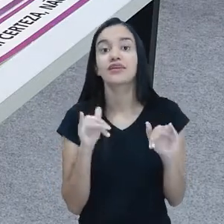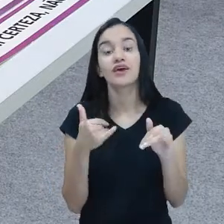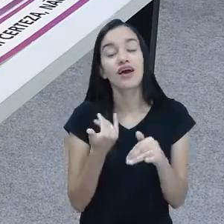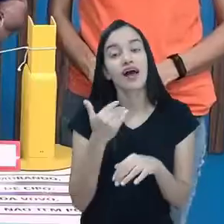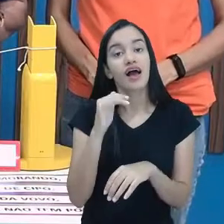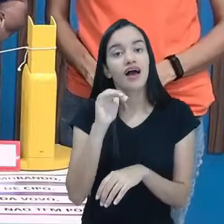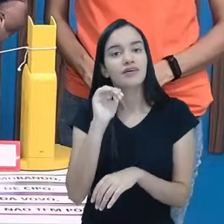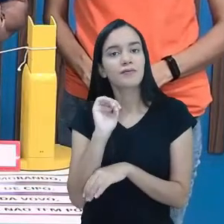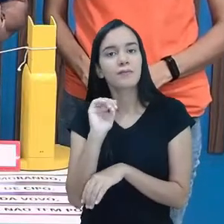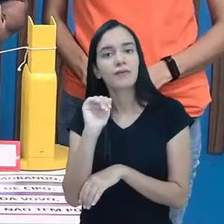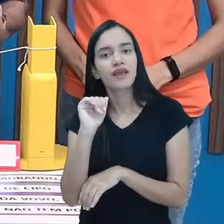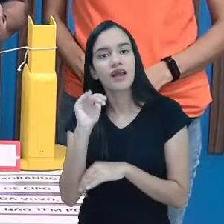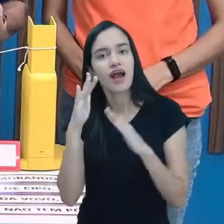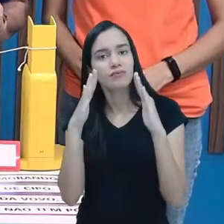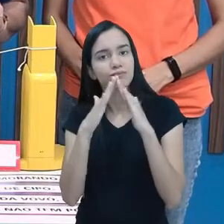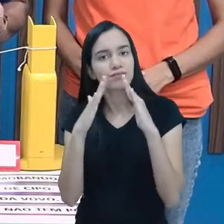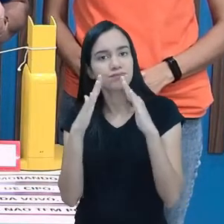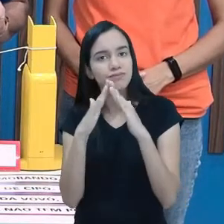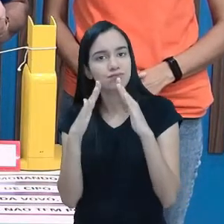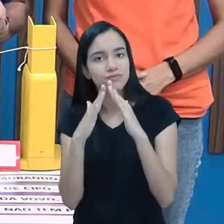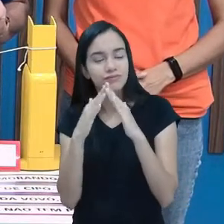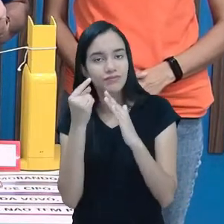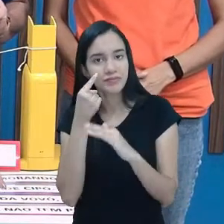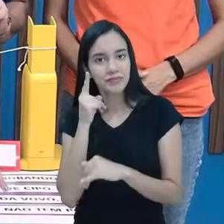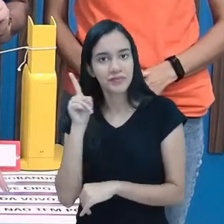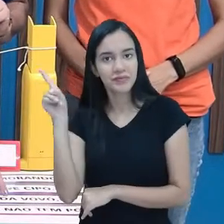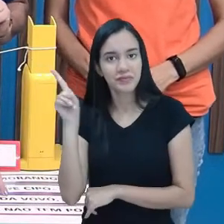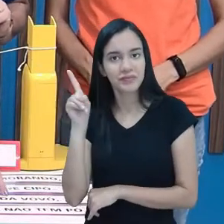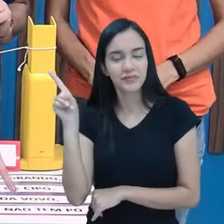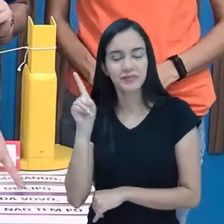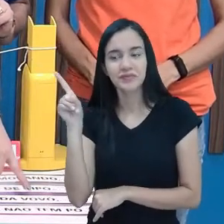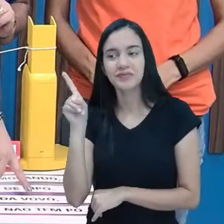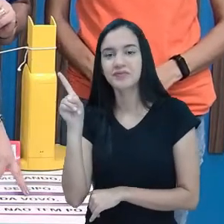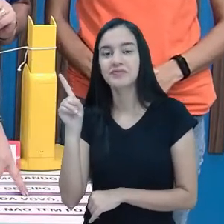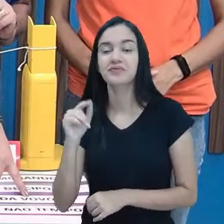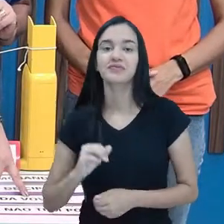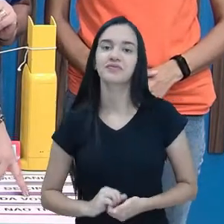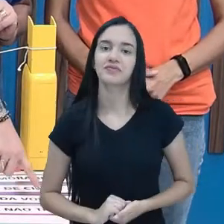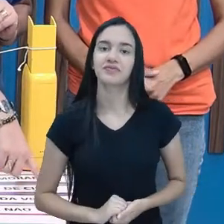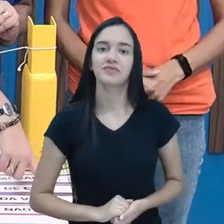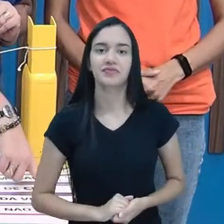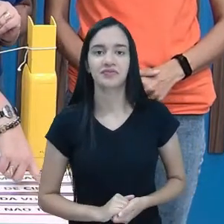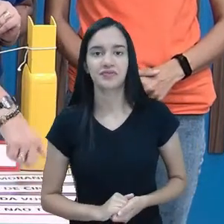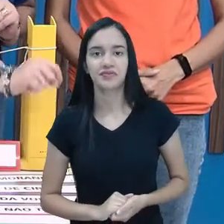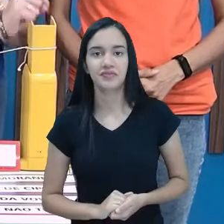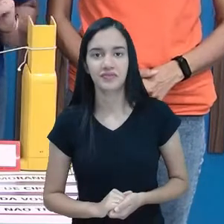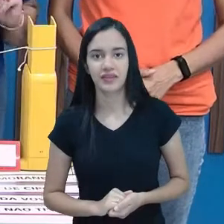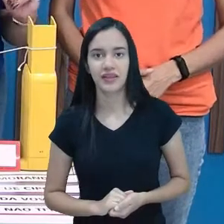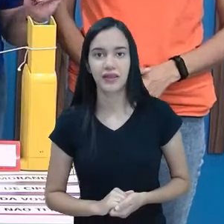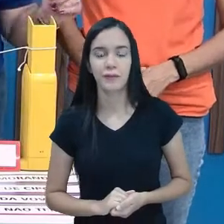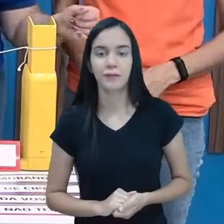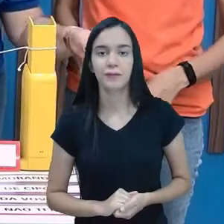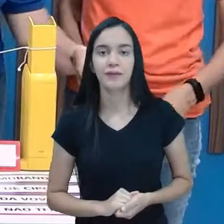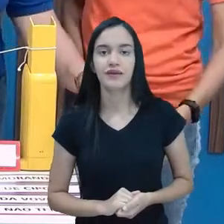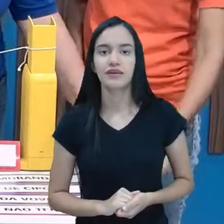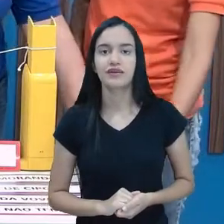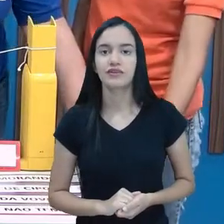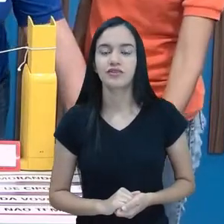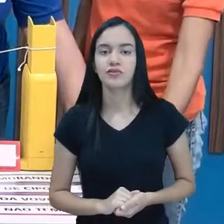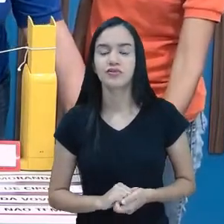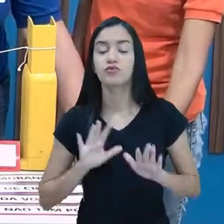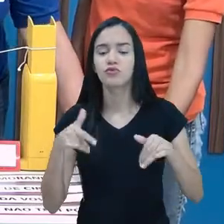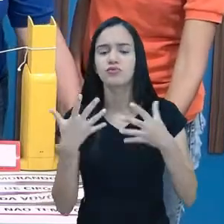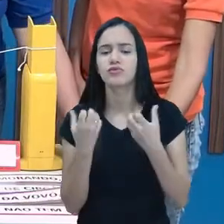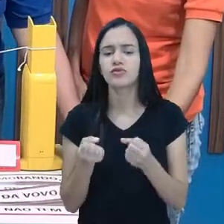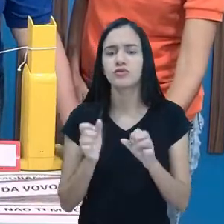casinha da vovó. Então vamos pegar ela e colocar